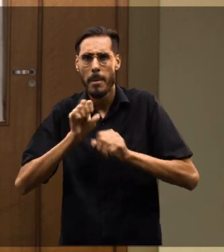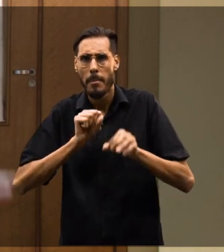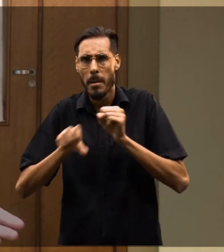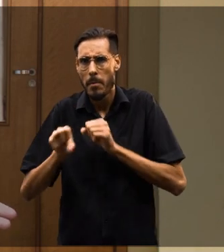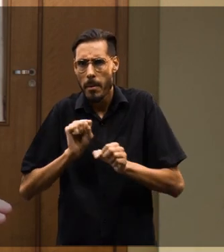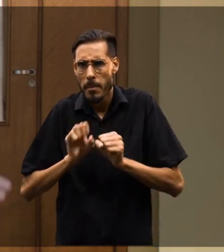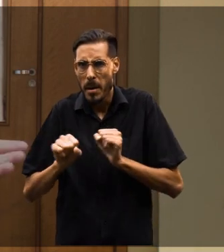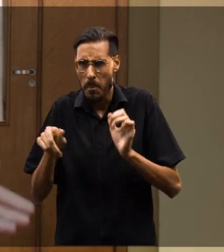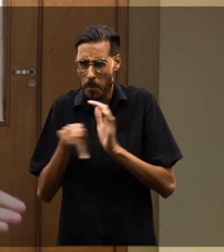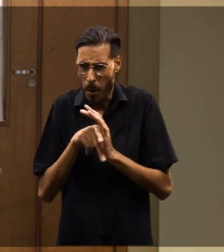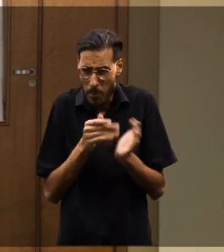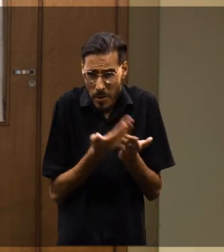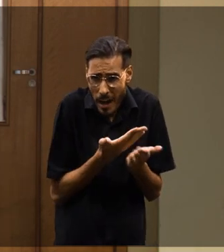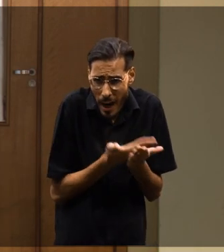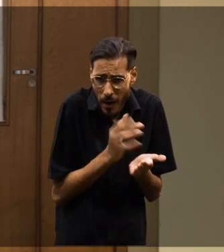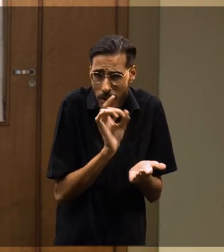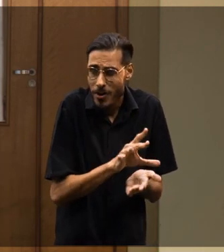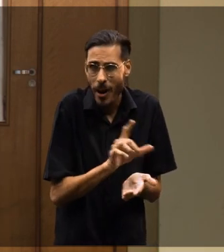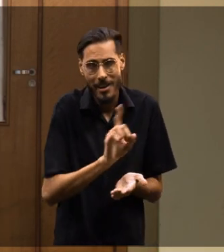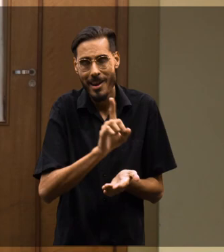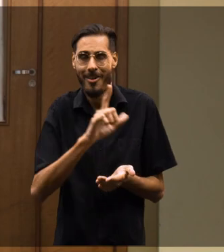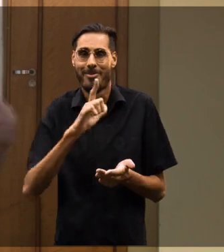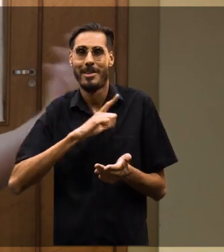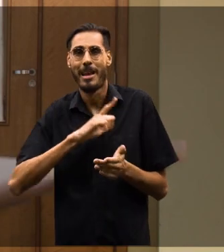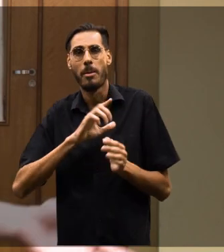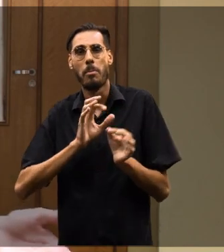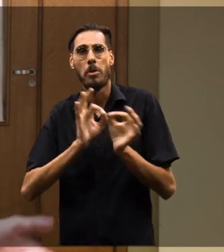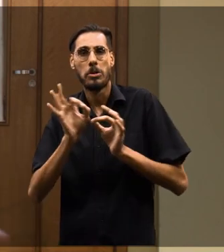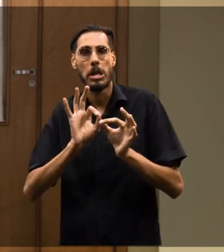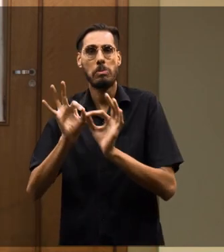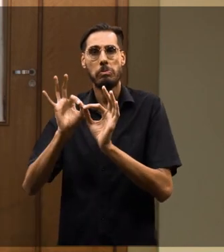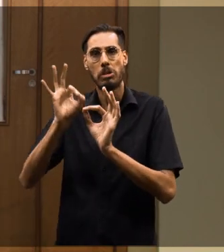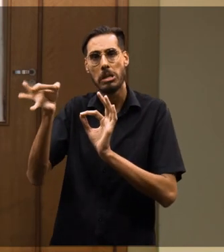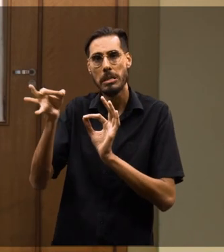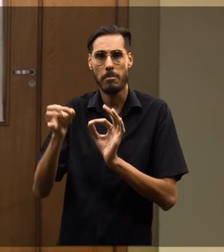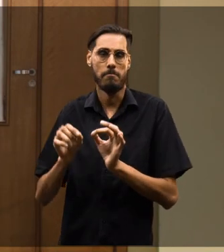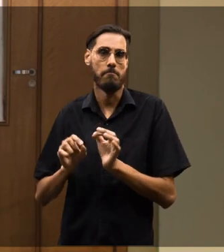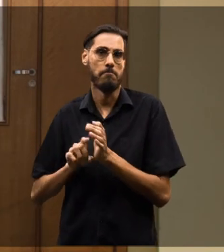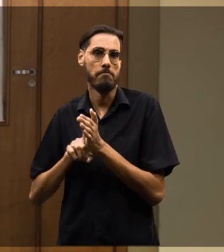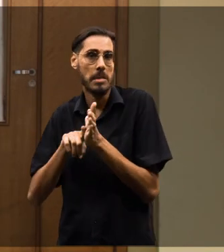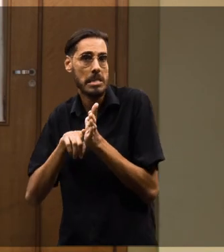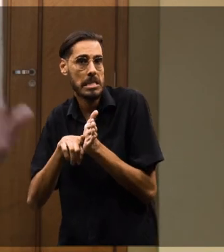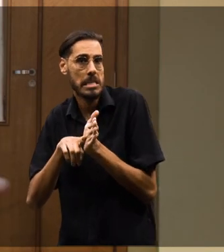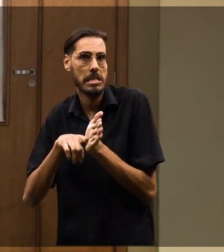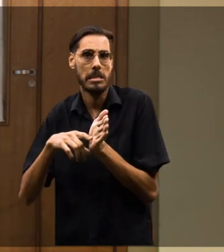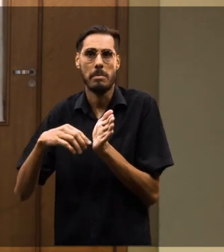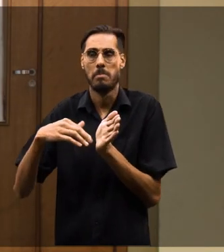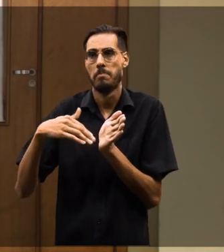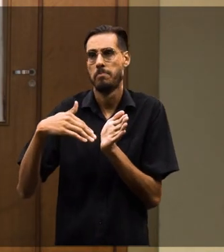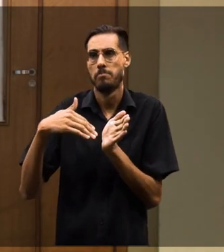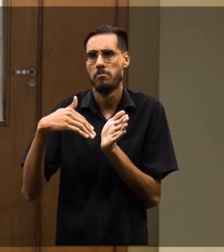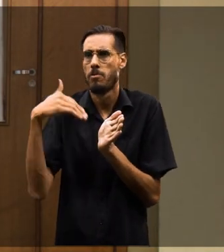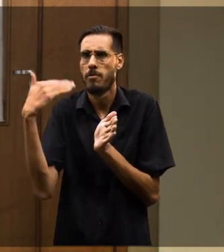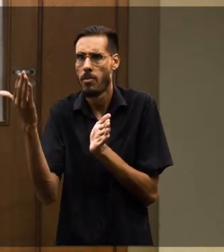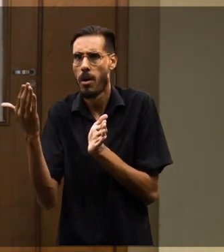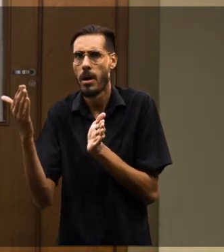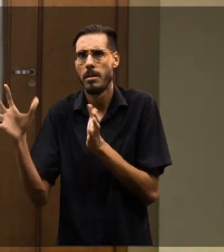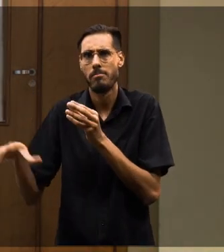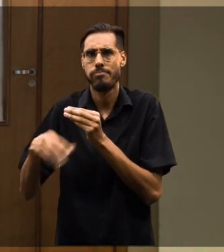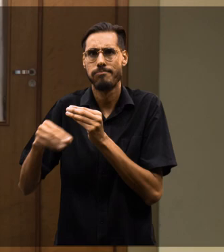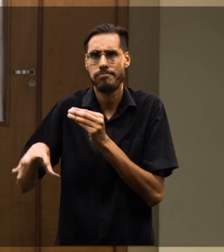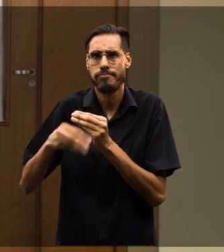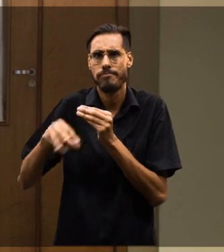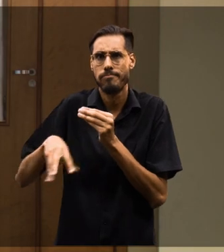são exclusivas das aulas. Você tem todos esses projetos de extensão, de pesquisa, alguns projetos por fora que